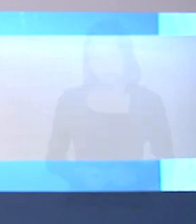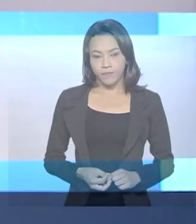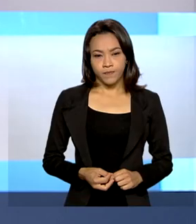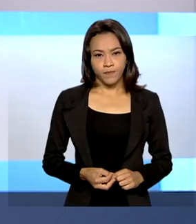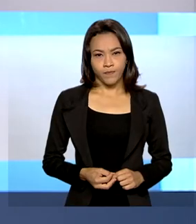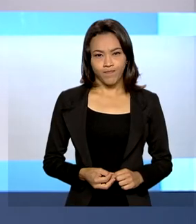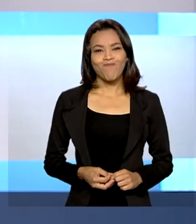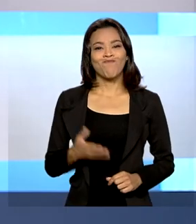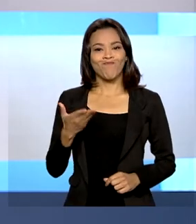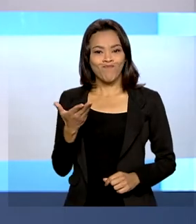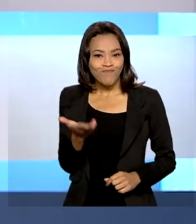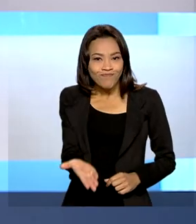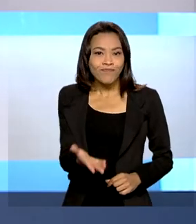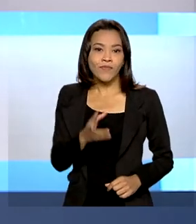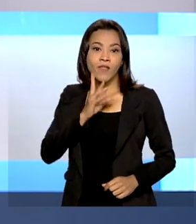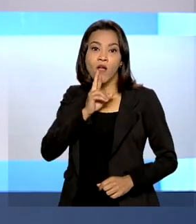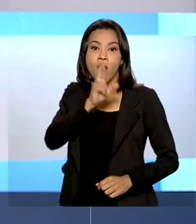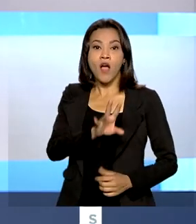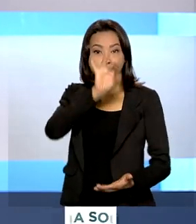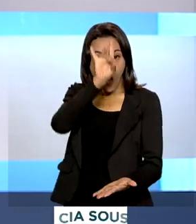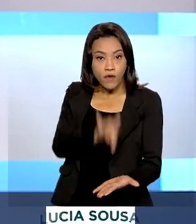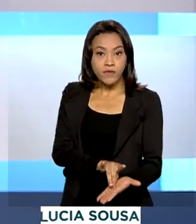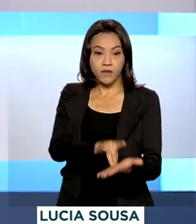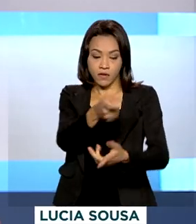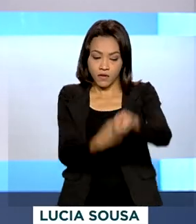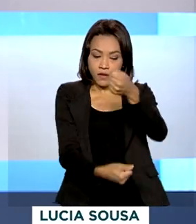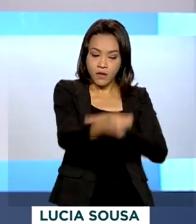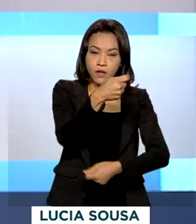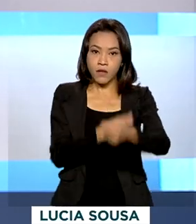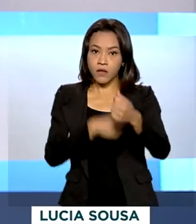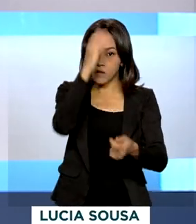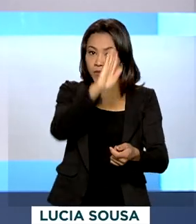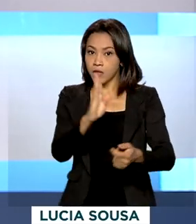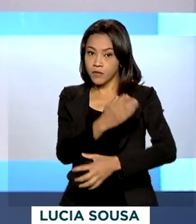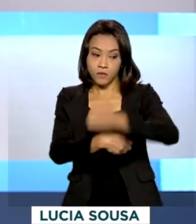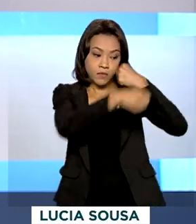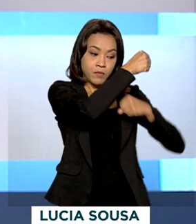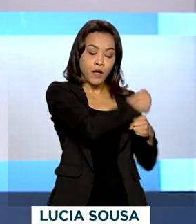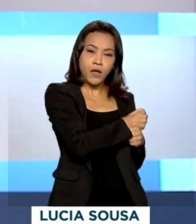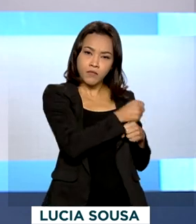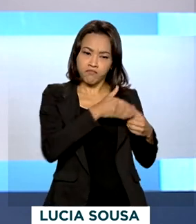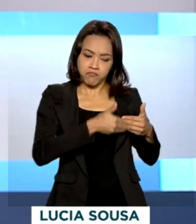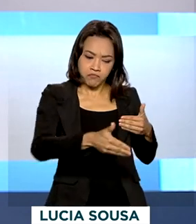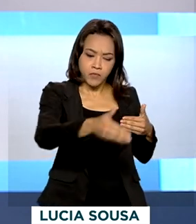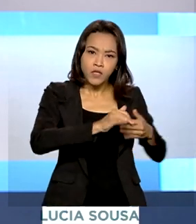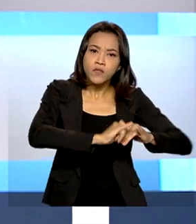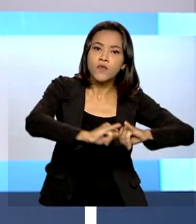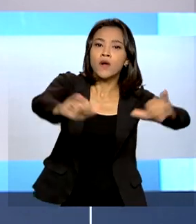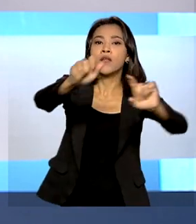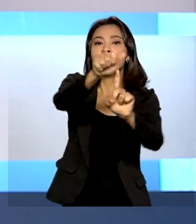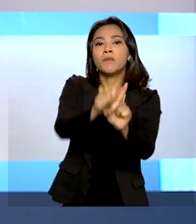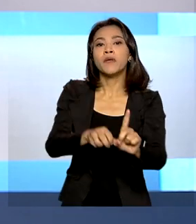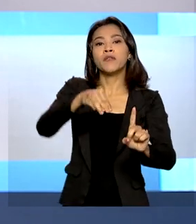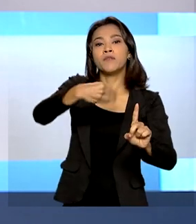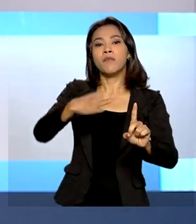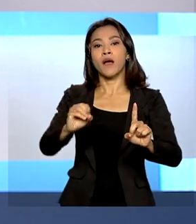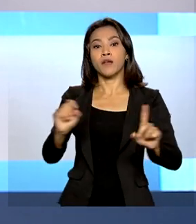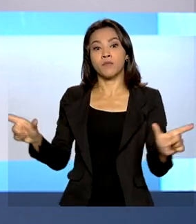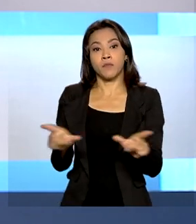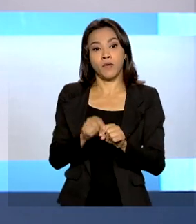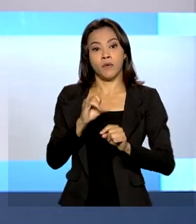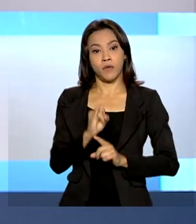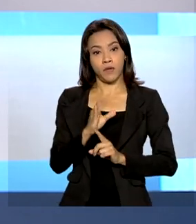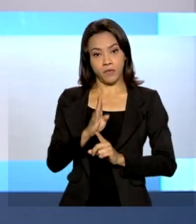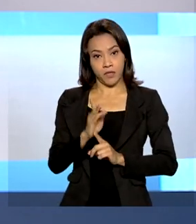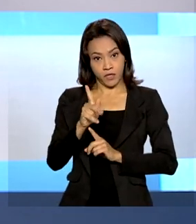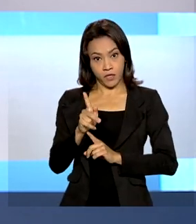O resultado oficial da economia brasileira no ano passado só vai ser divulgado em março pelo IBGE. Mas o Banco